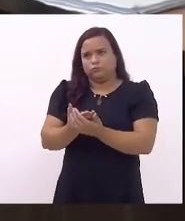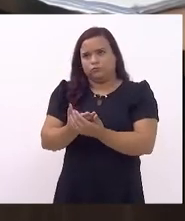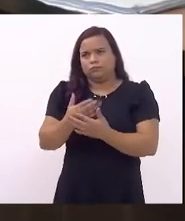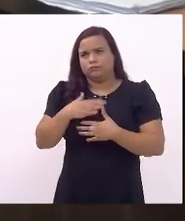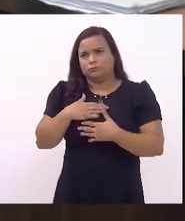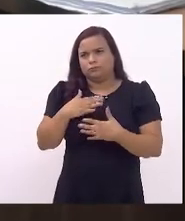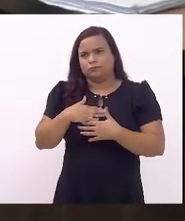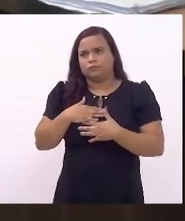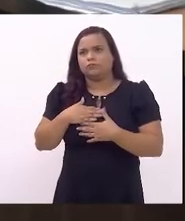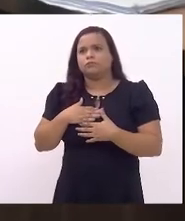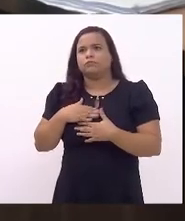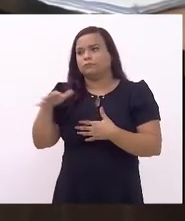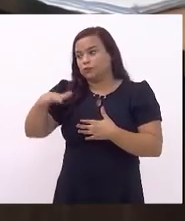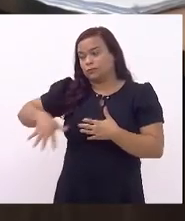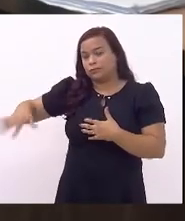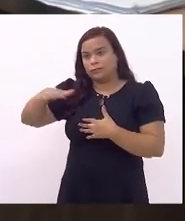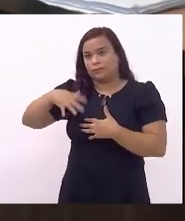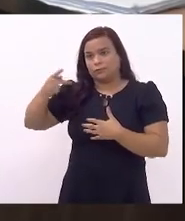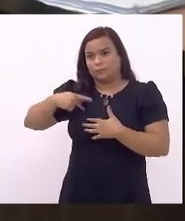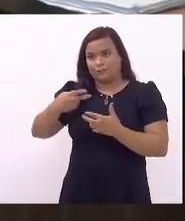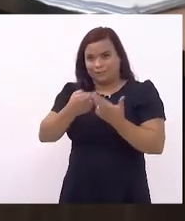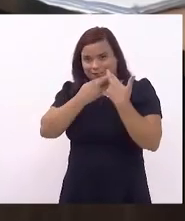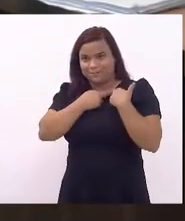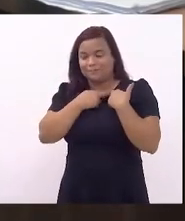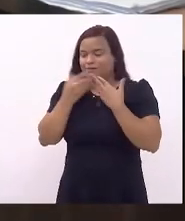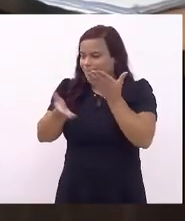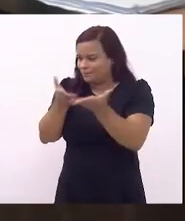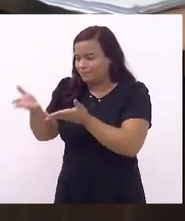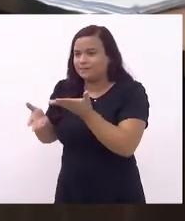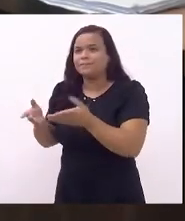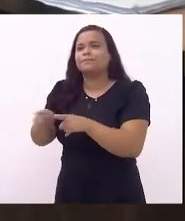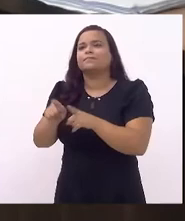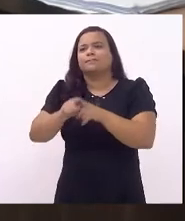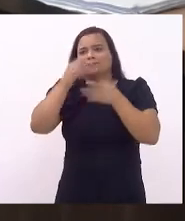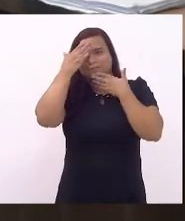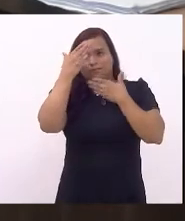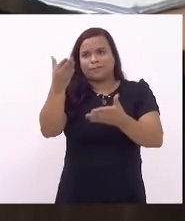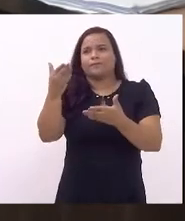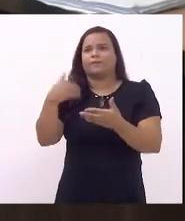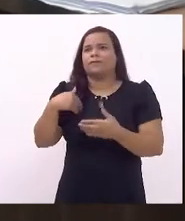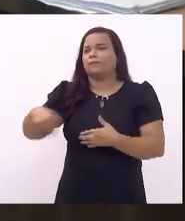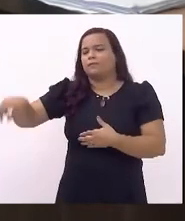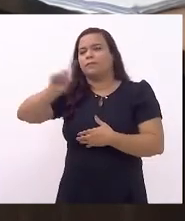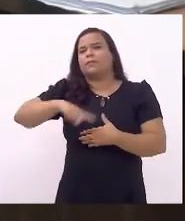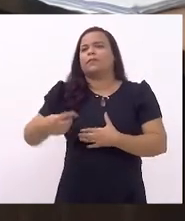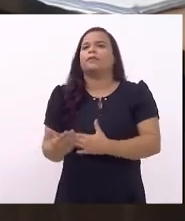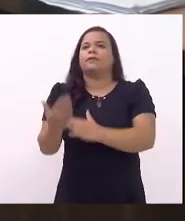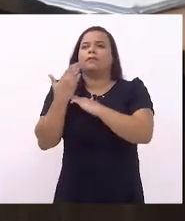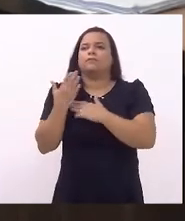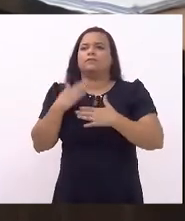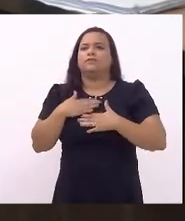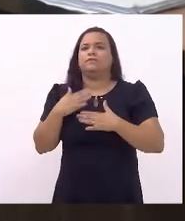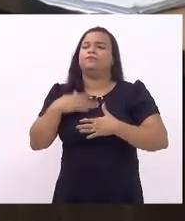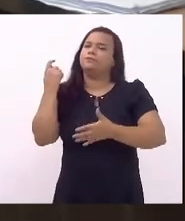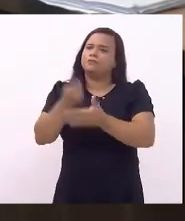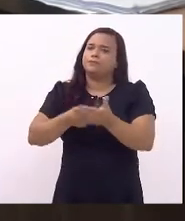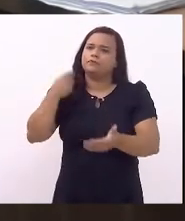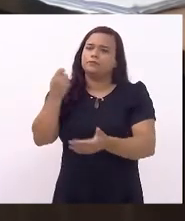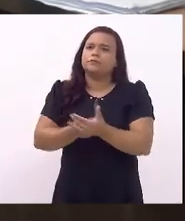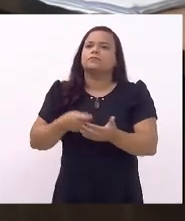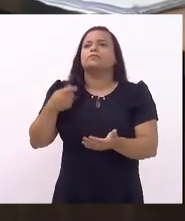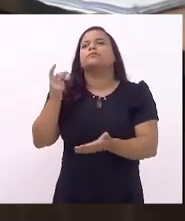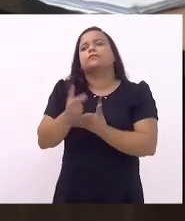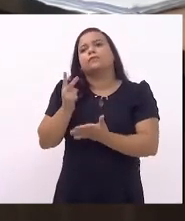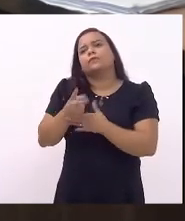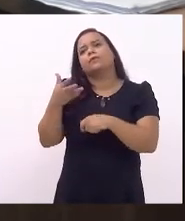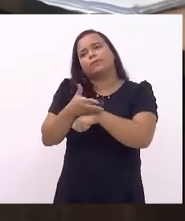responsabilidade e agradeço também aos meus pares que reivindicam cada vez mais a